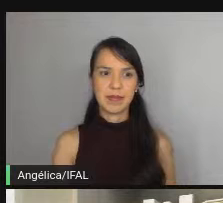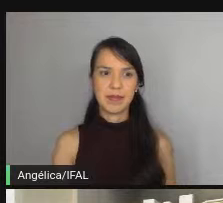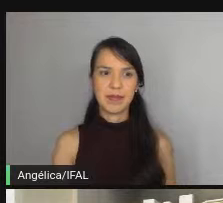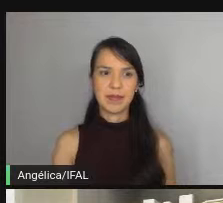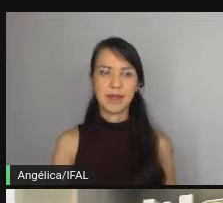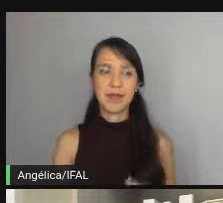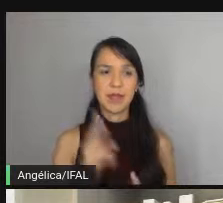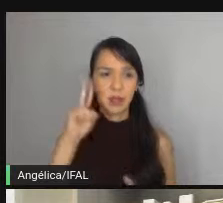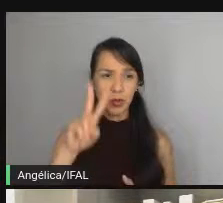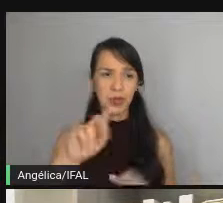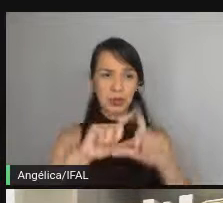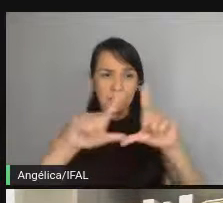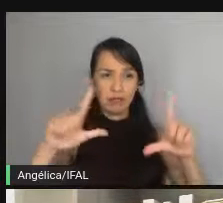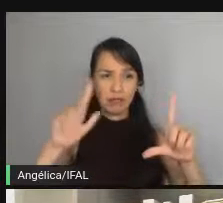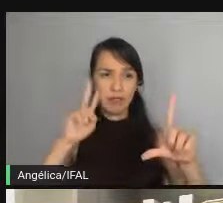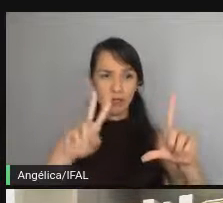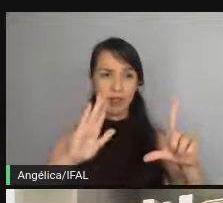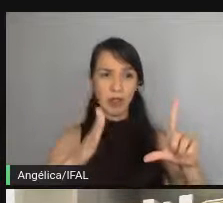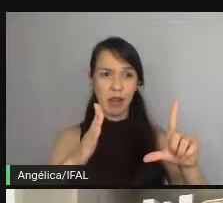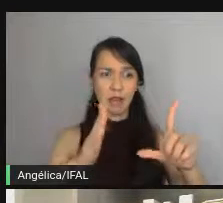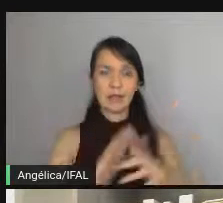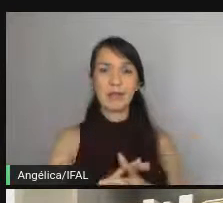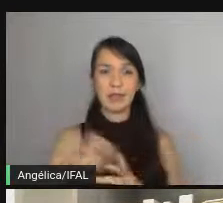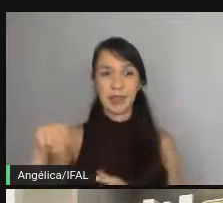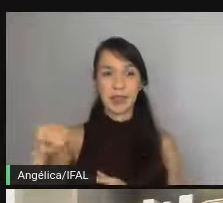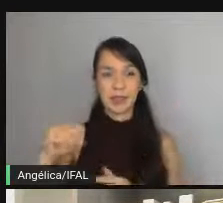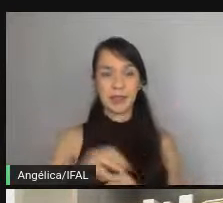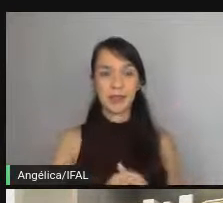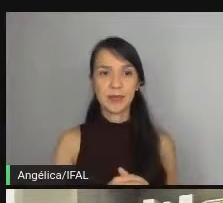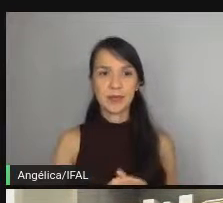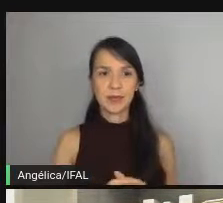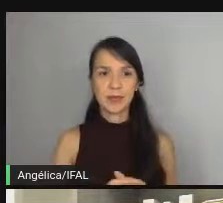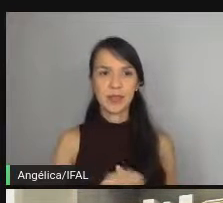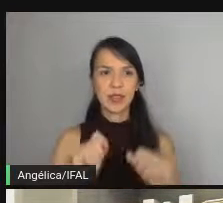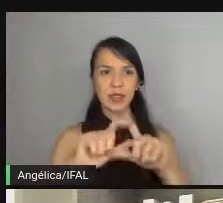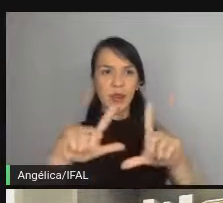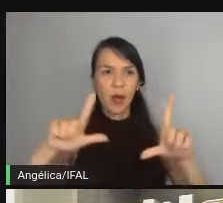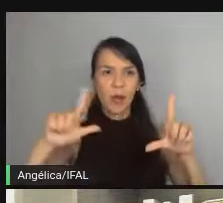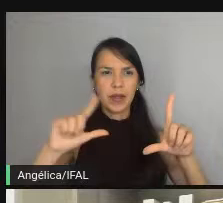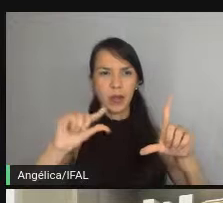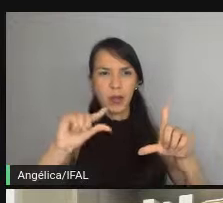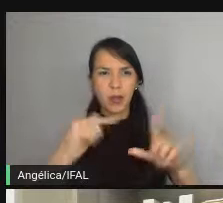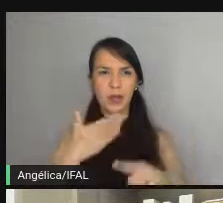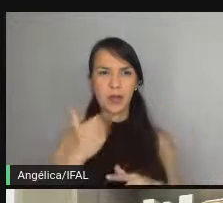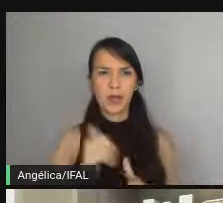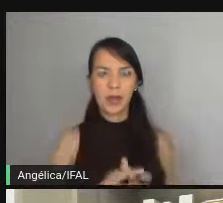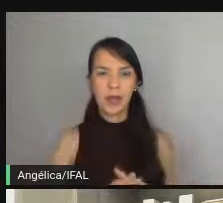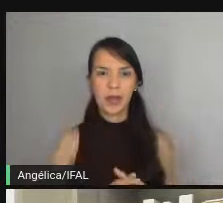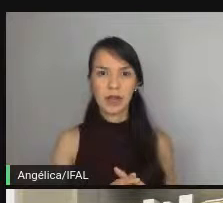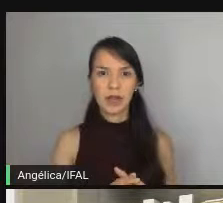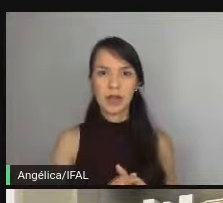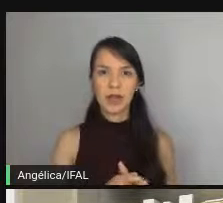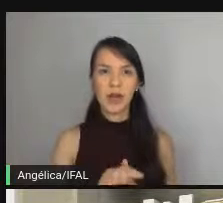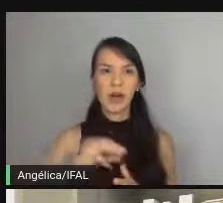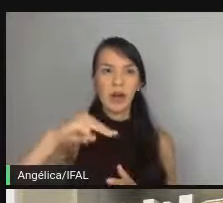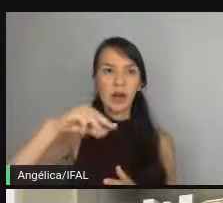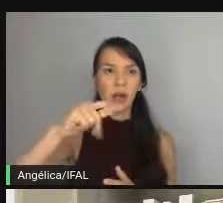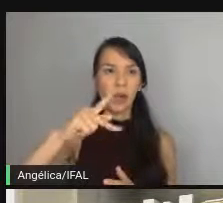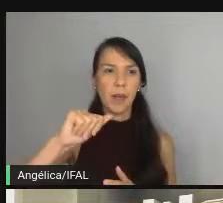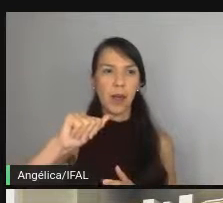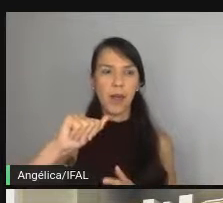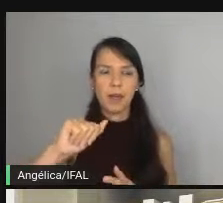tô conseguindo ver a tela já tô aumentar um pouquinho o mapa mental o zoom